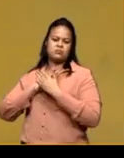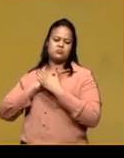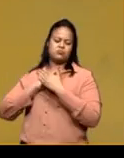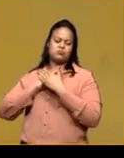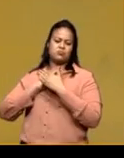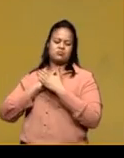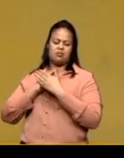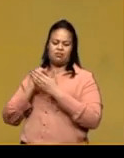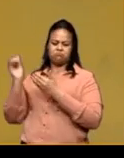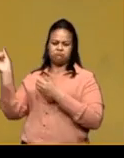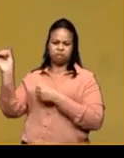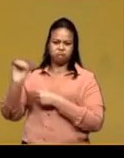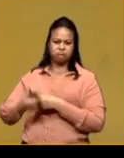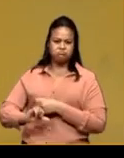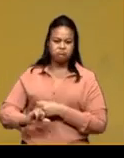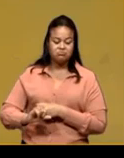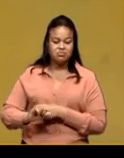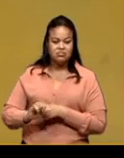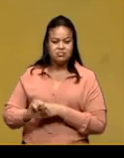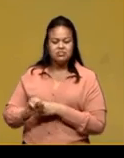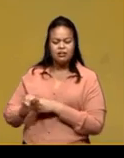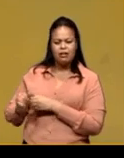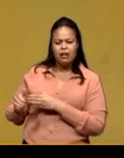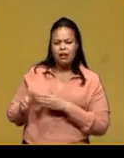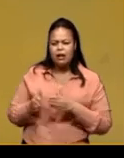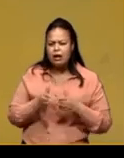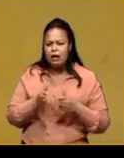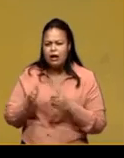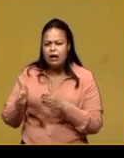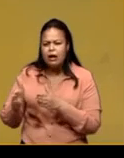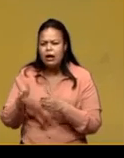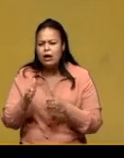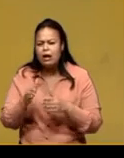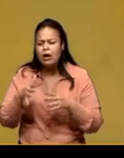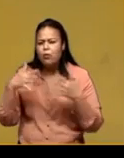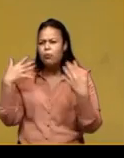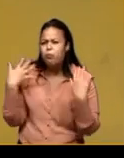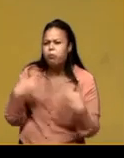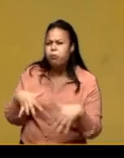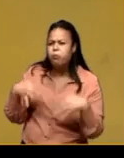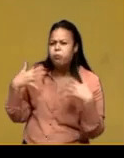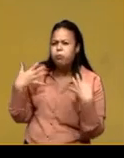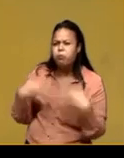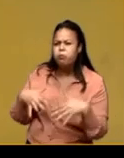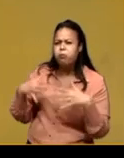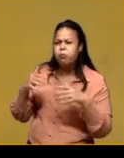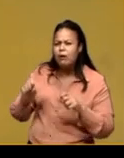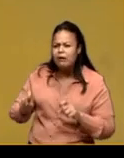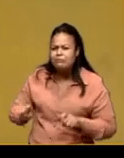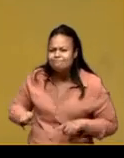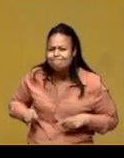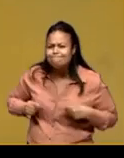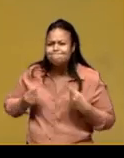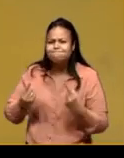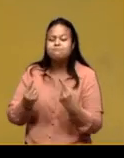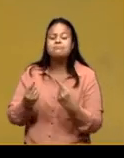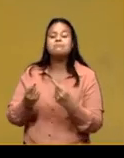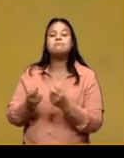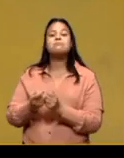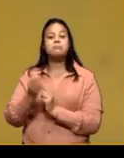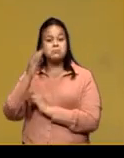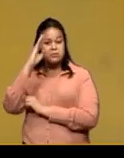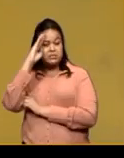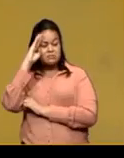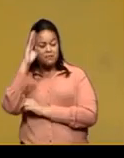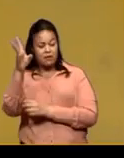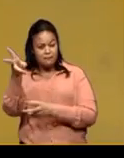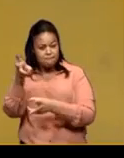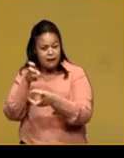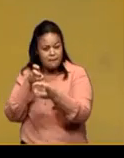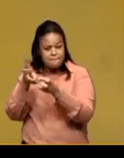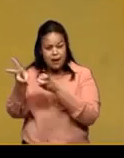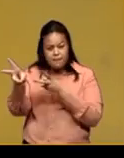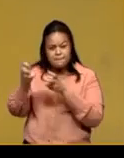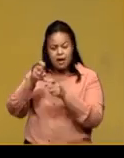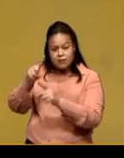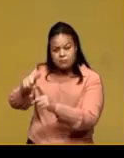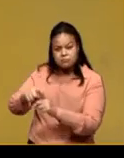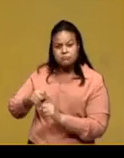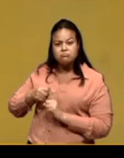está atravessando um tempo desesperador e desafiador. É fundamental que a gente consiga resgatar a nossa